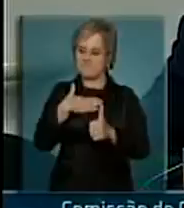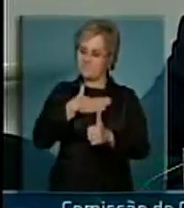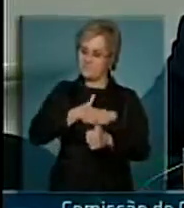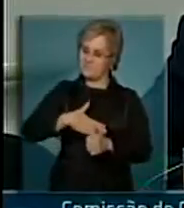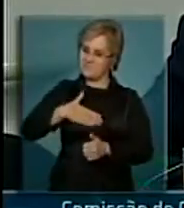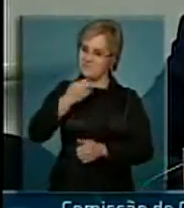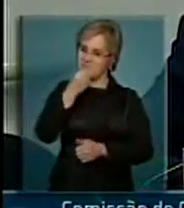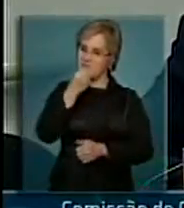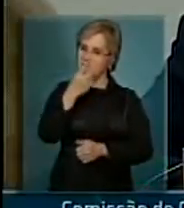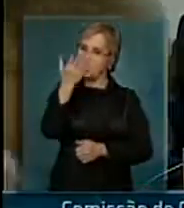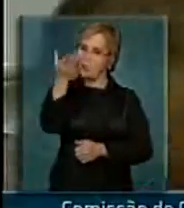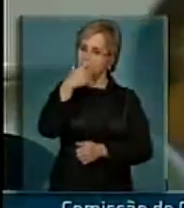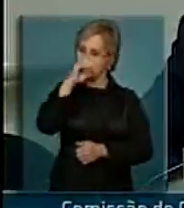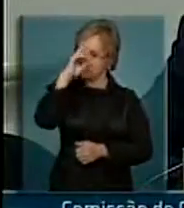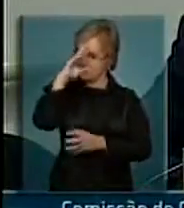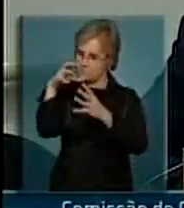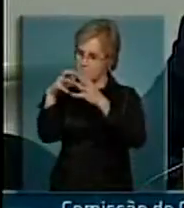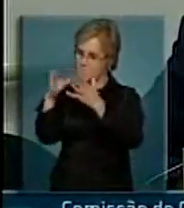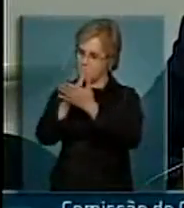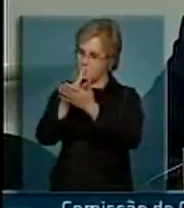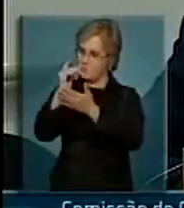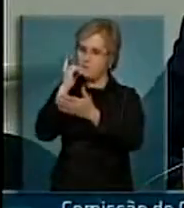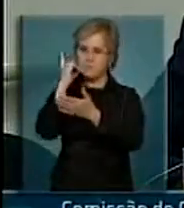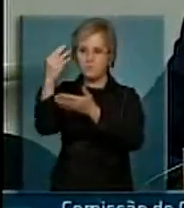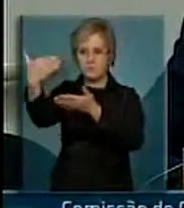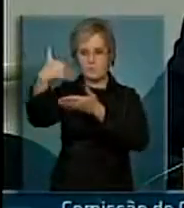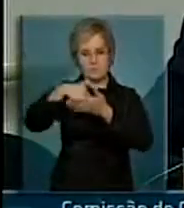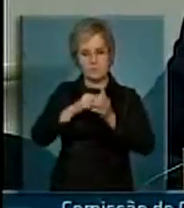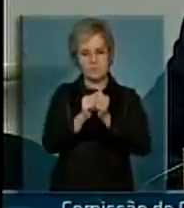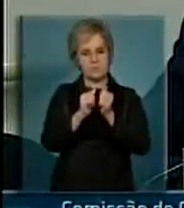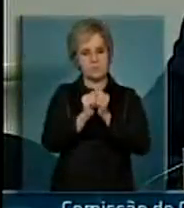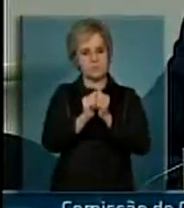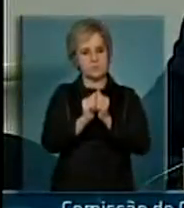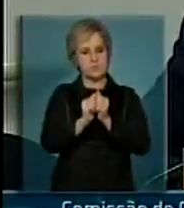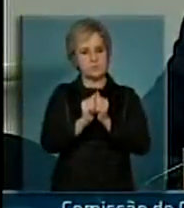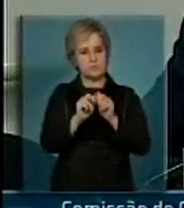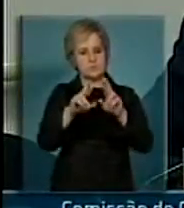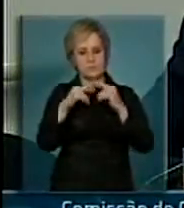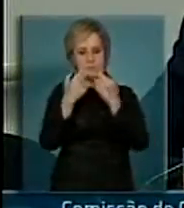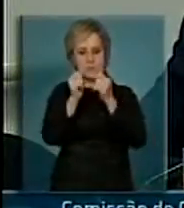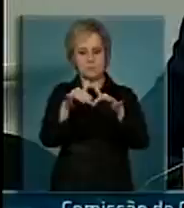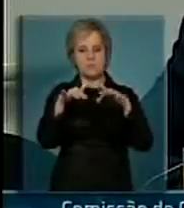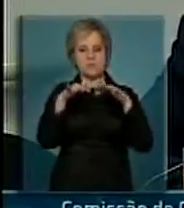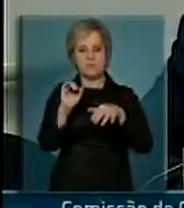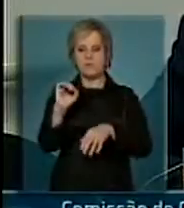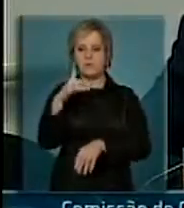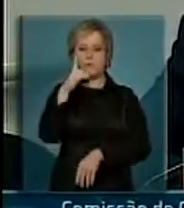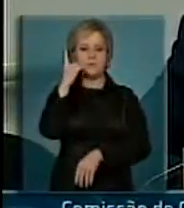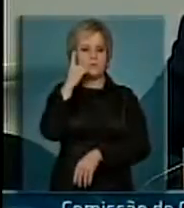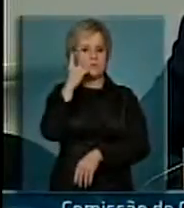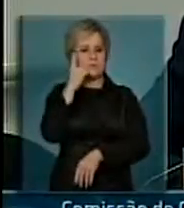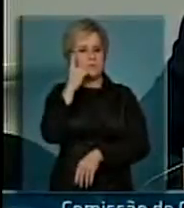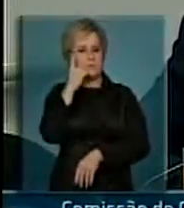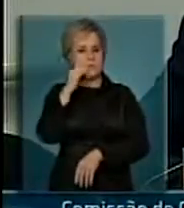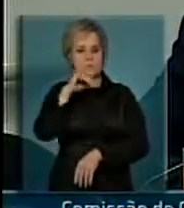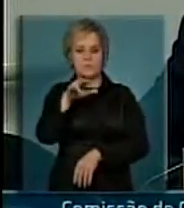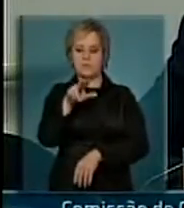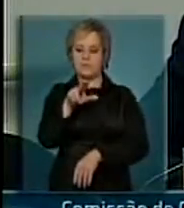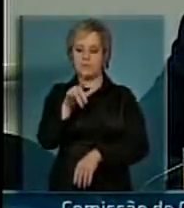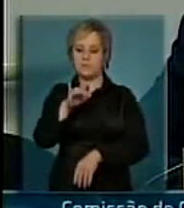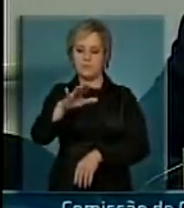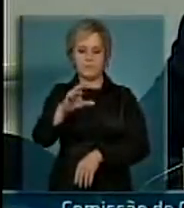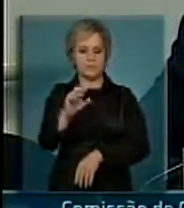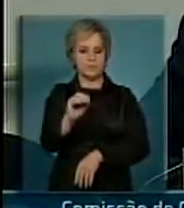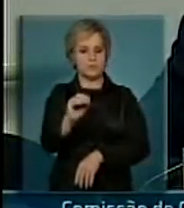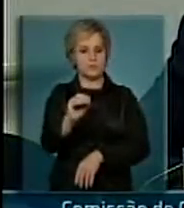receber lá alguns parlamentares, o deputado, o ex-deputado, que é deputado, Júlio Semeghini,